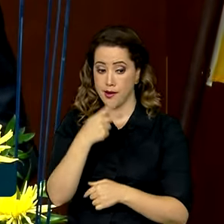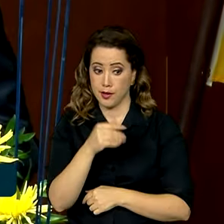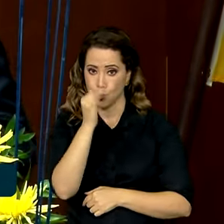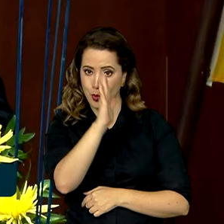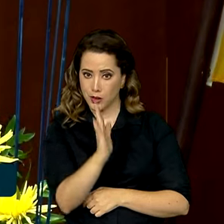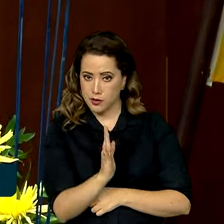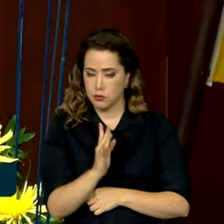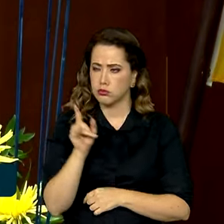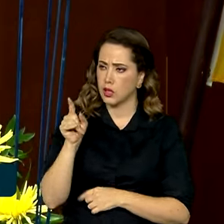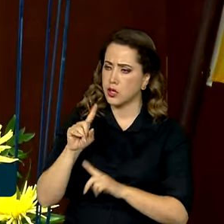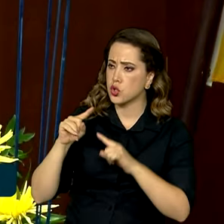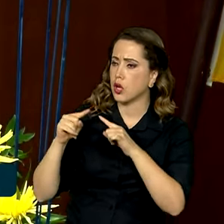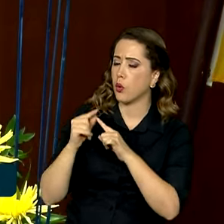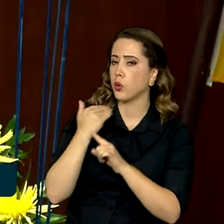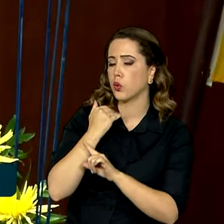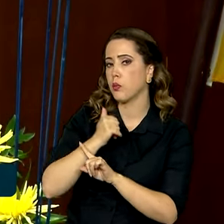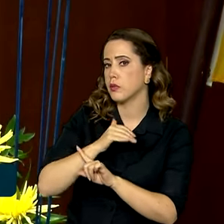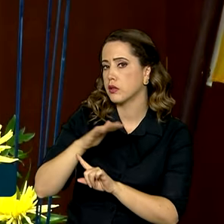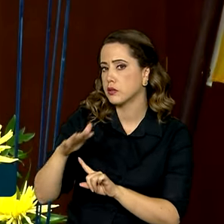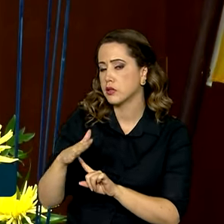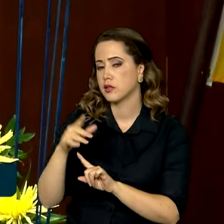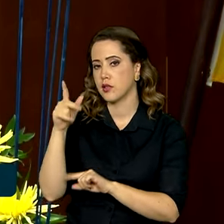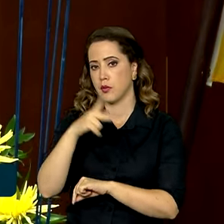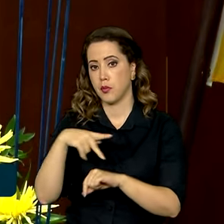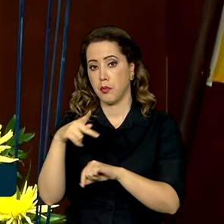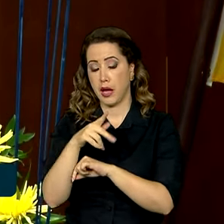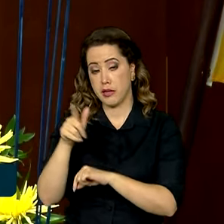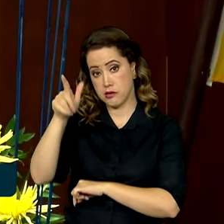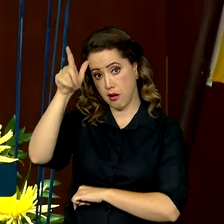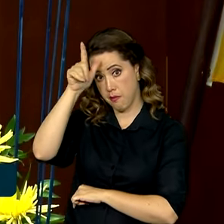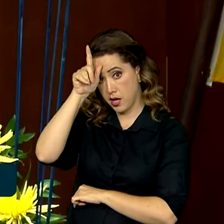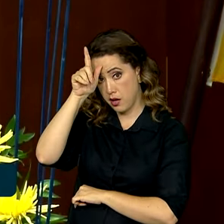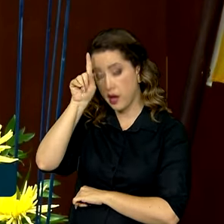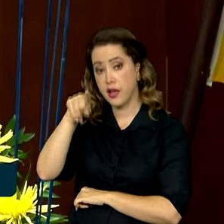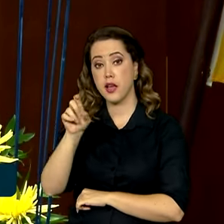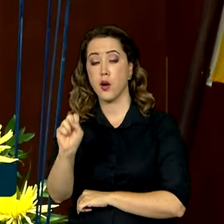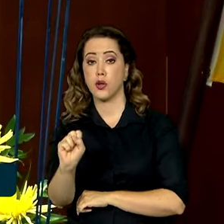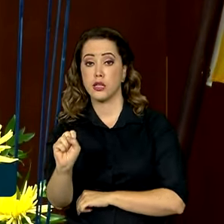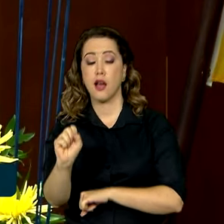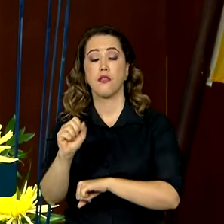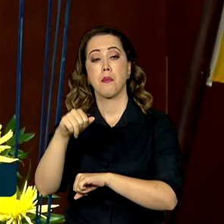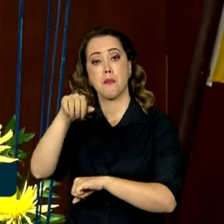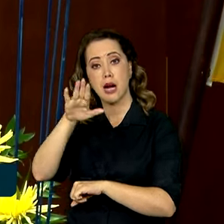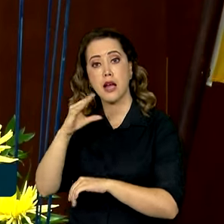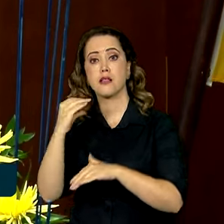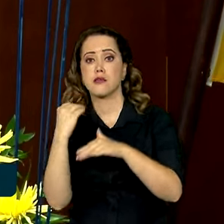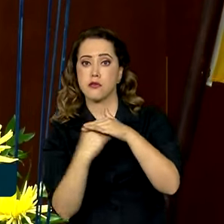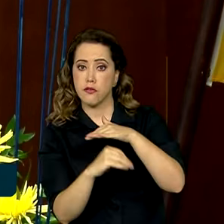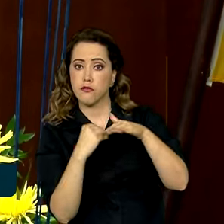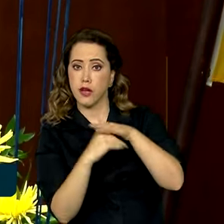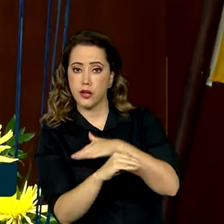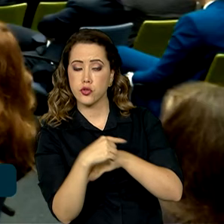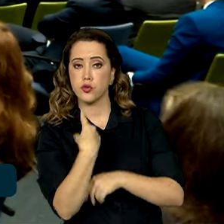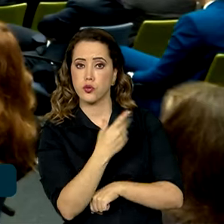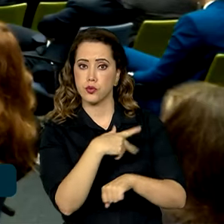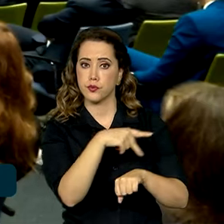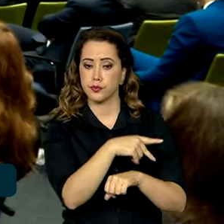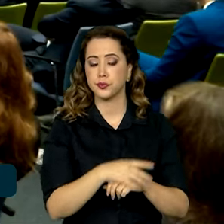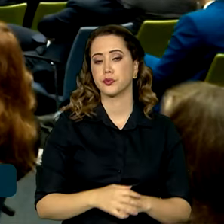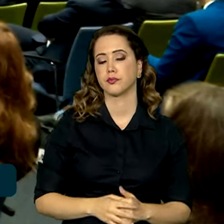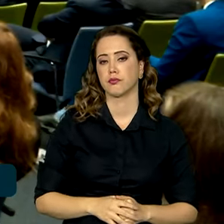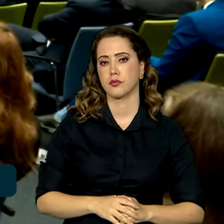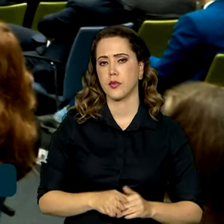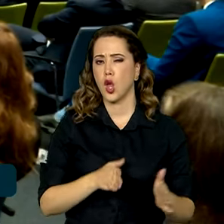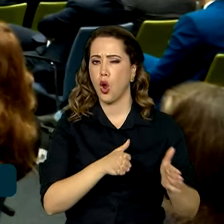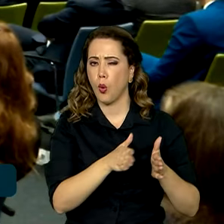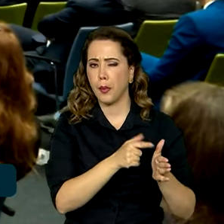brasileiro. E segundo o Banco Central, o país germânico é a oitava maior fonte de investimentos do nosso país. Entre